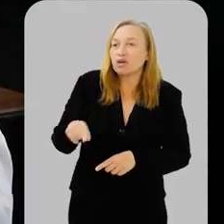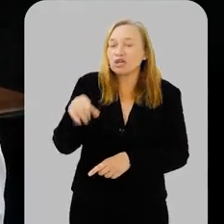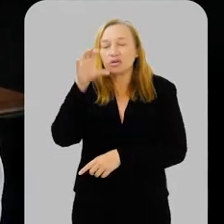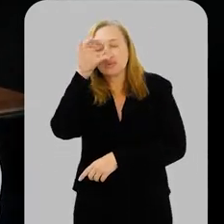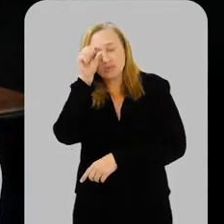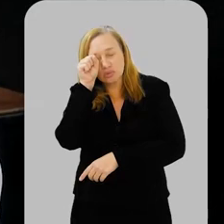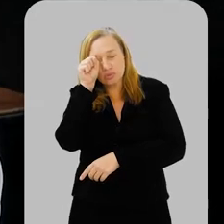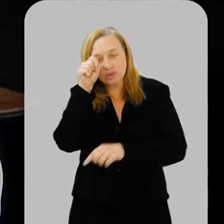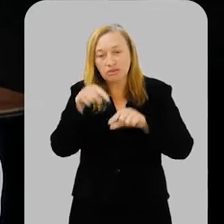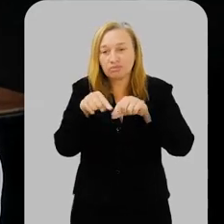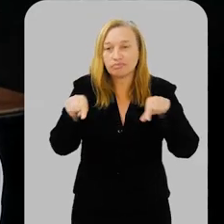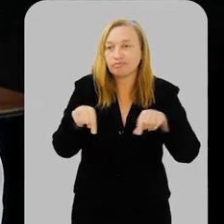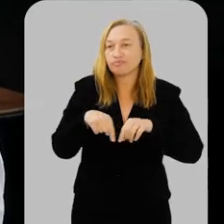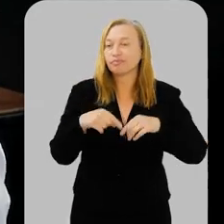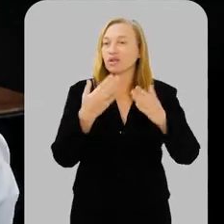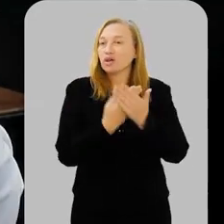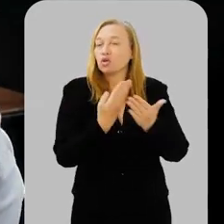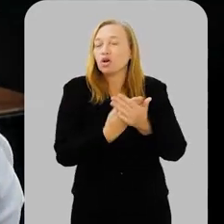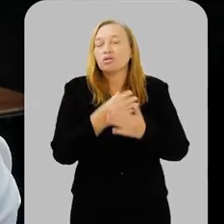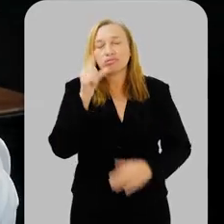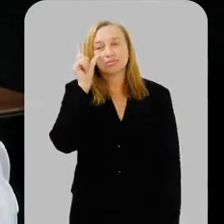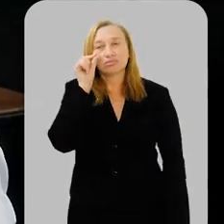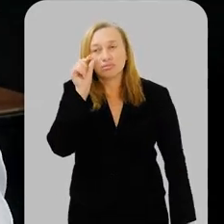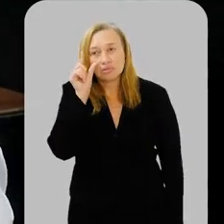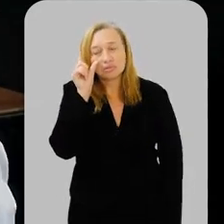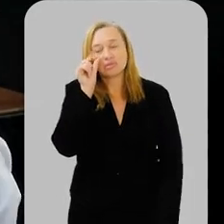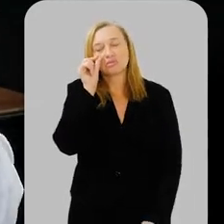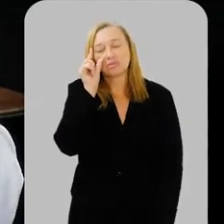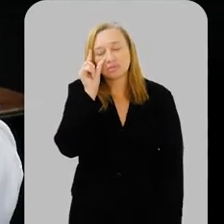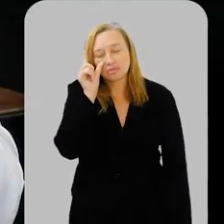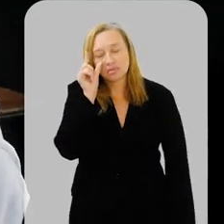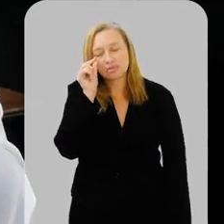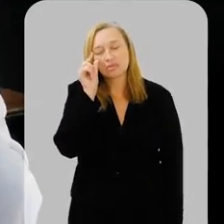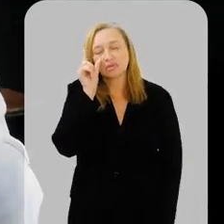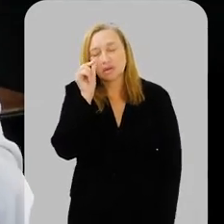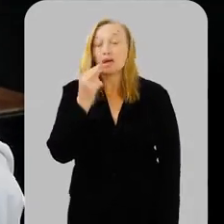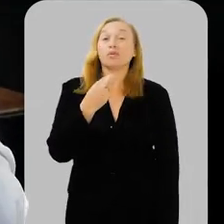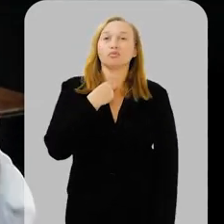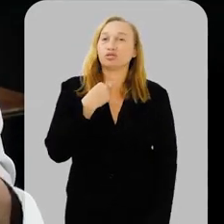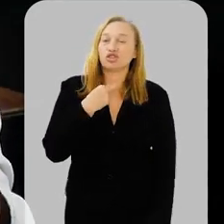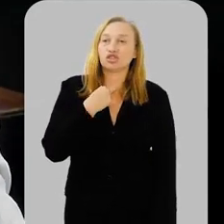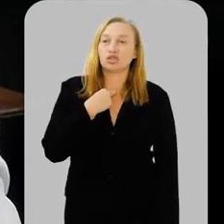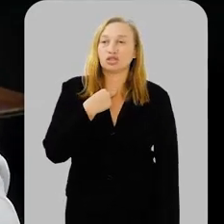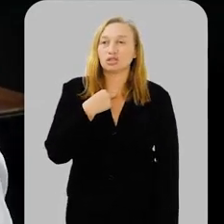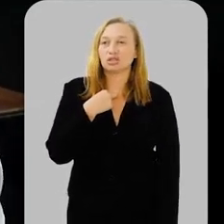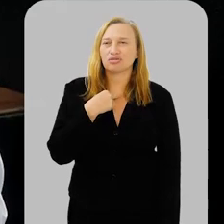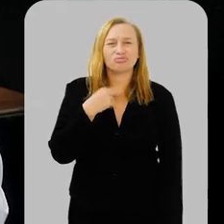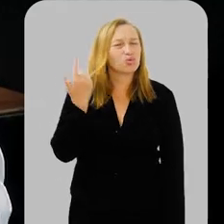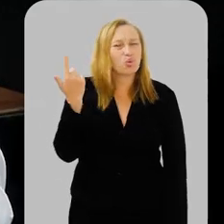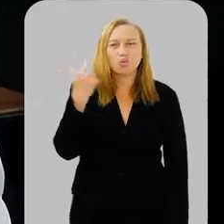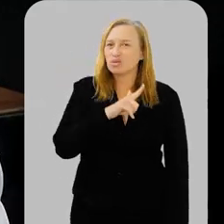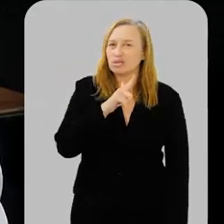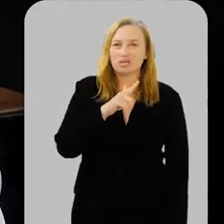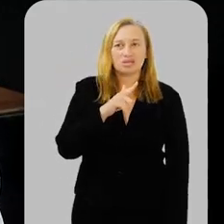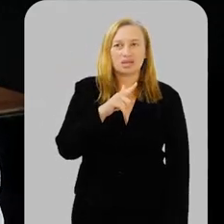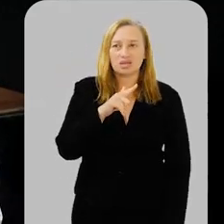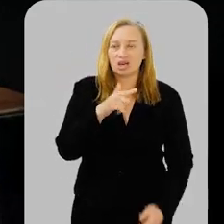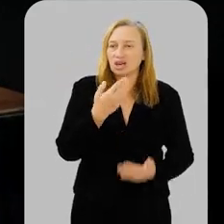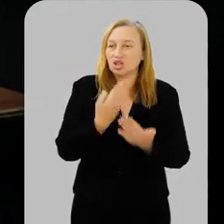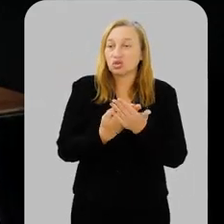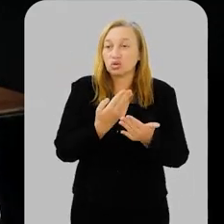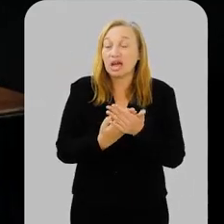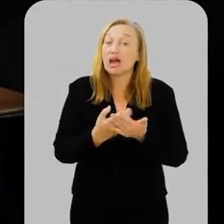proibido de dormir em sala de aula, né? A gente sentia sono e ficava ali quase dormindo, não podia, não assistia aula direito.